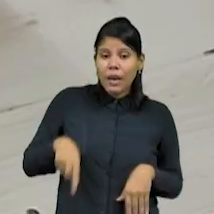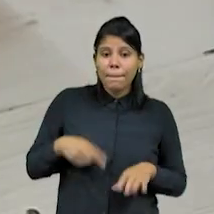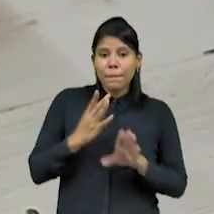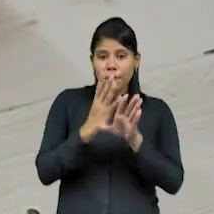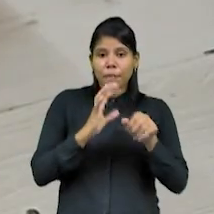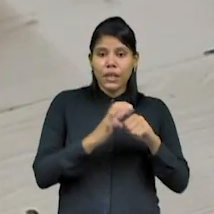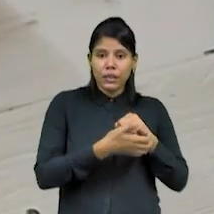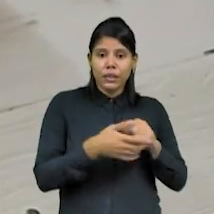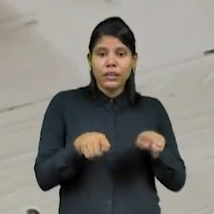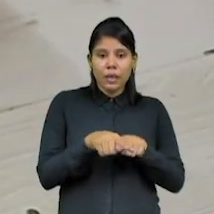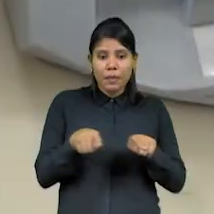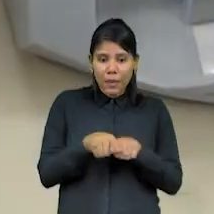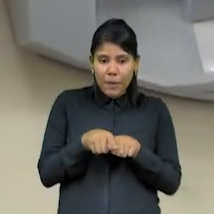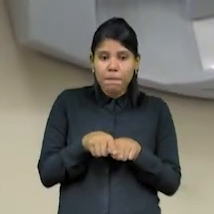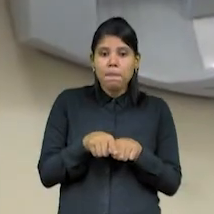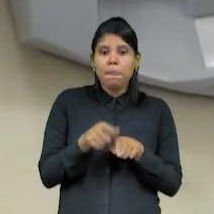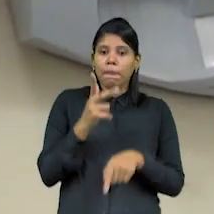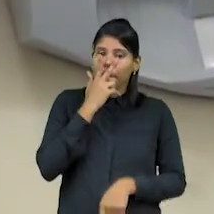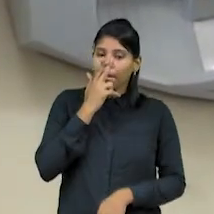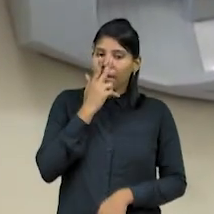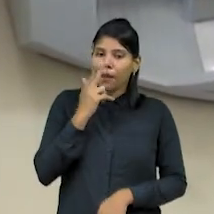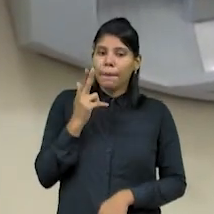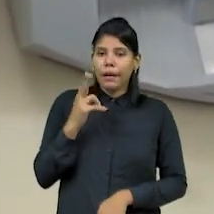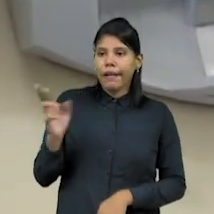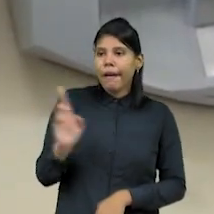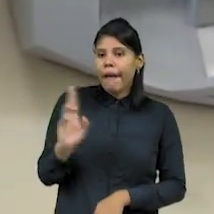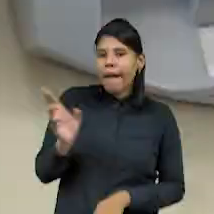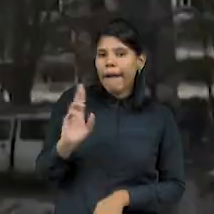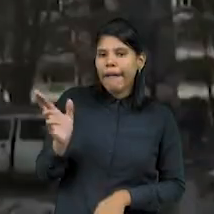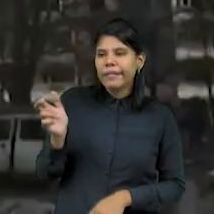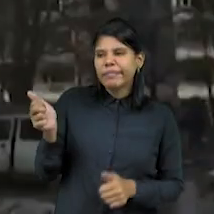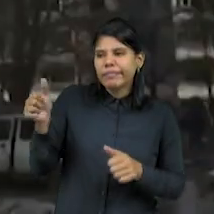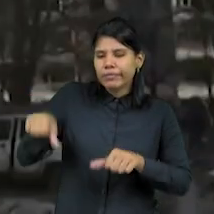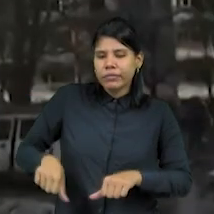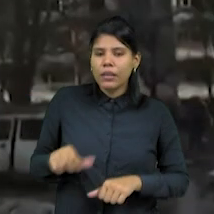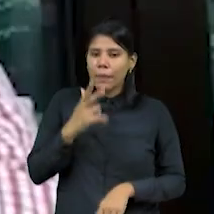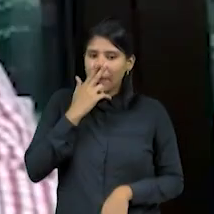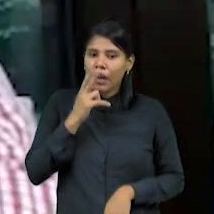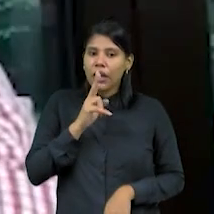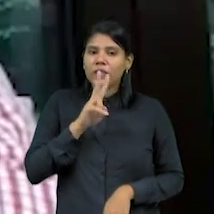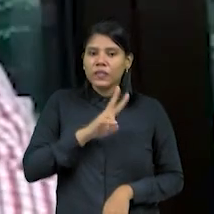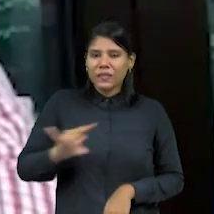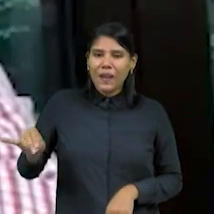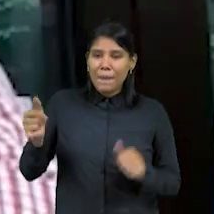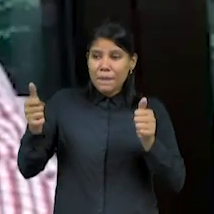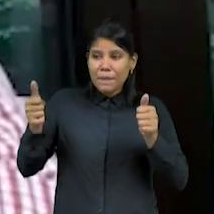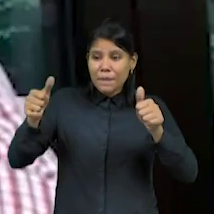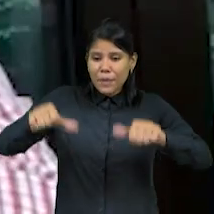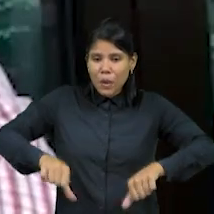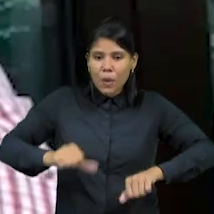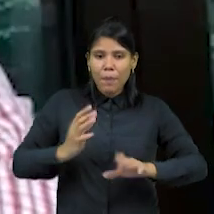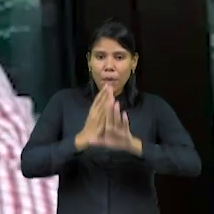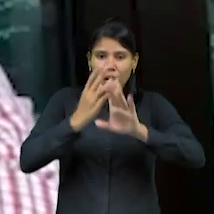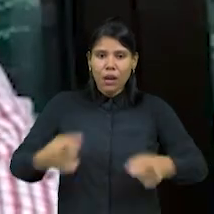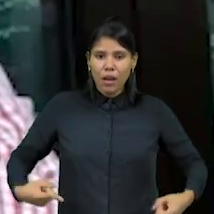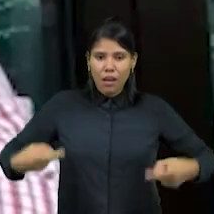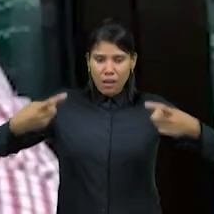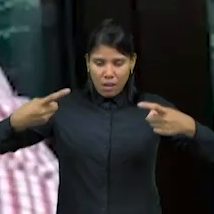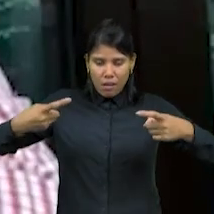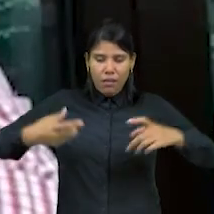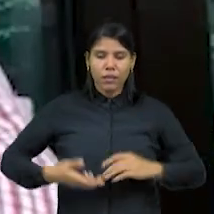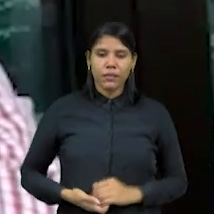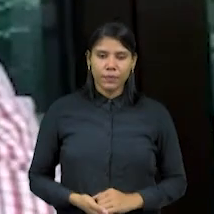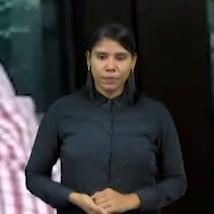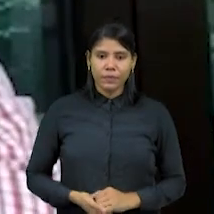desvalorização da moeda. E a tendência é haver uma piora com a guerra na Ucrânia e a instabilidade proporcionada pelo ano